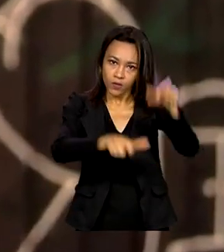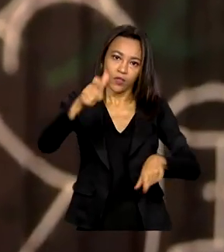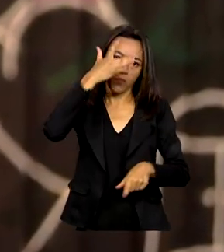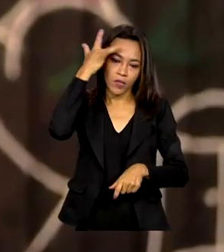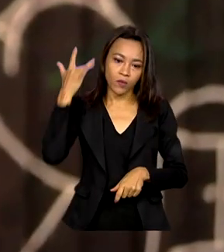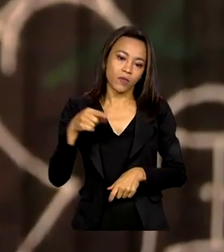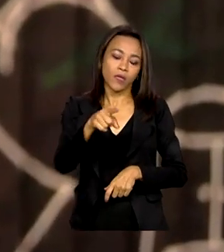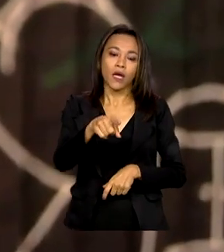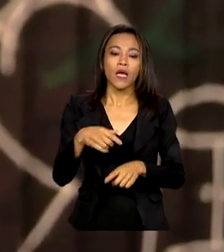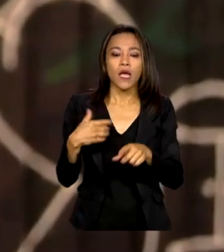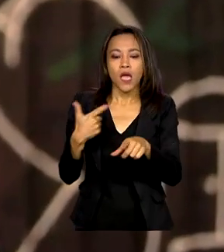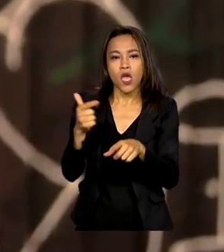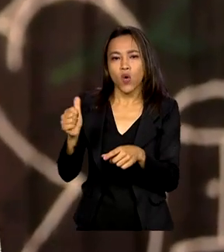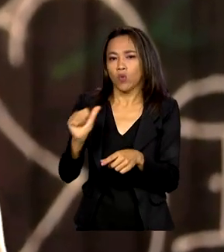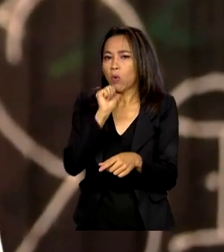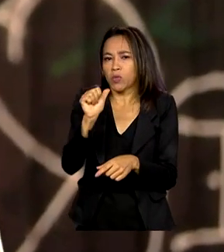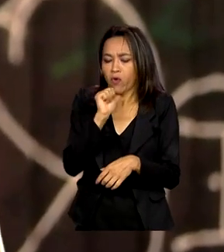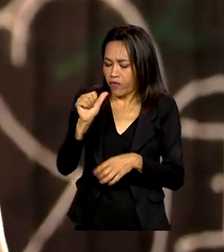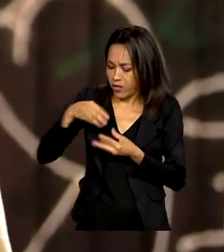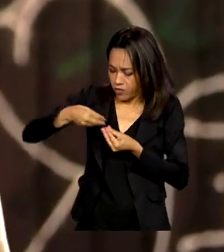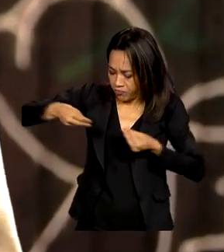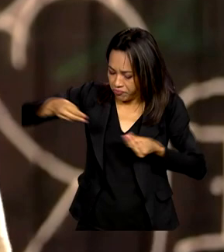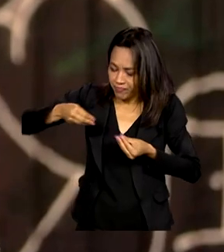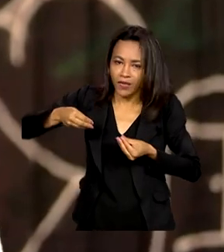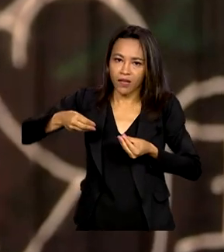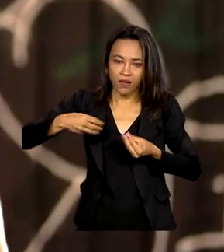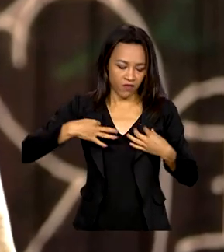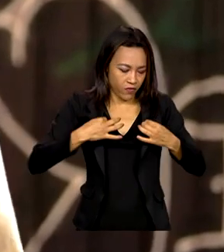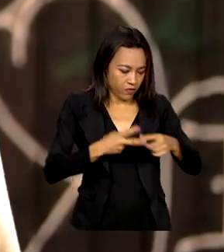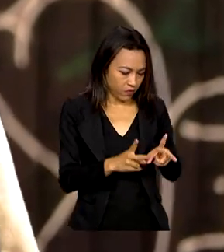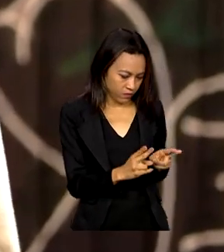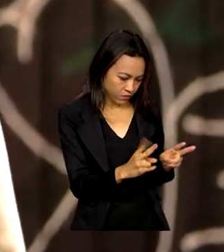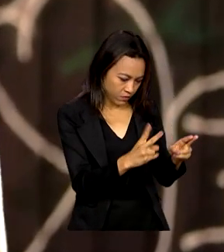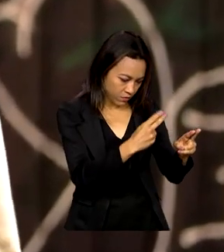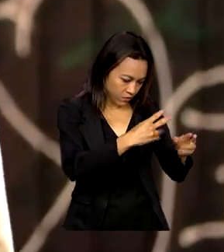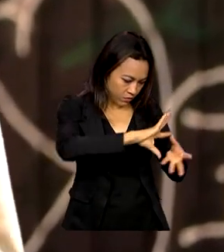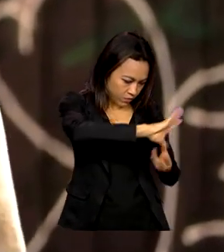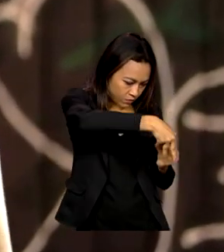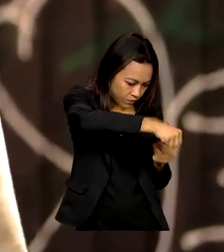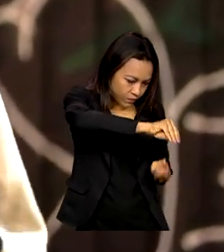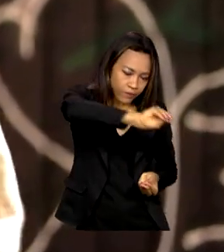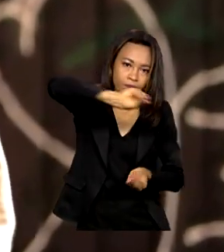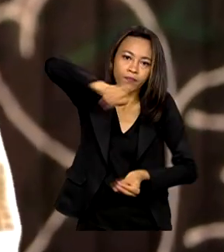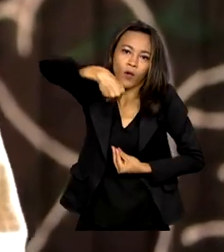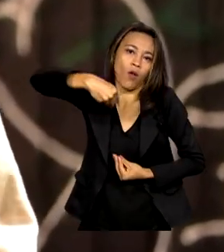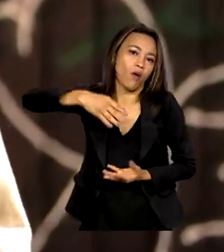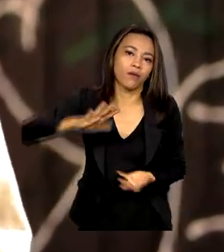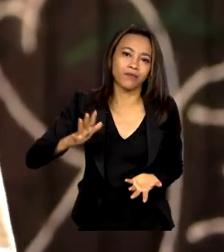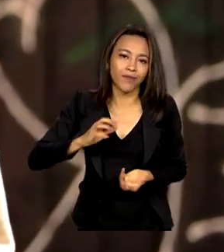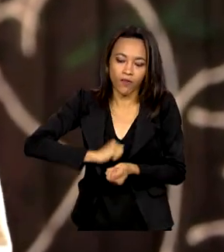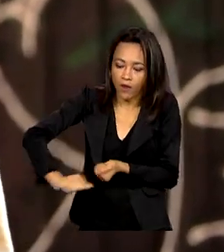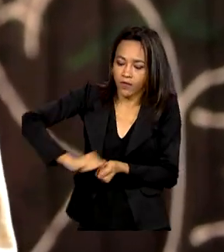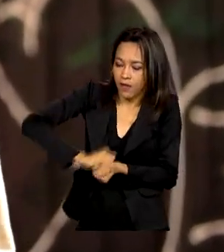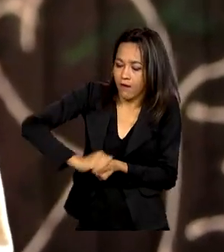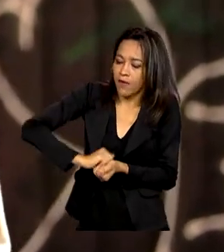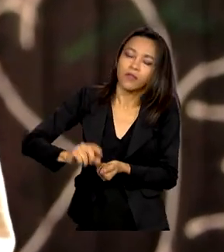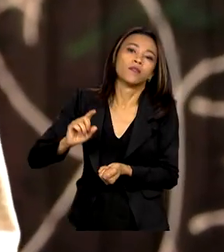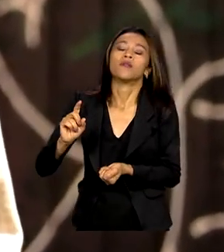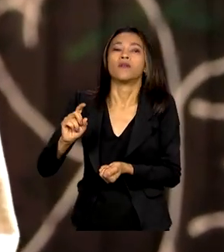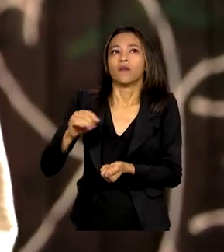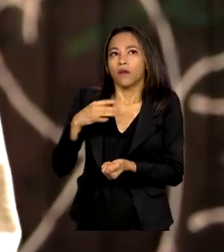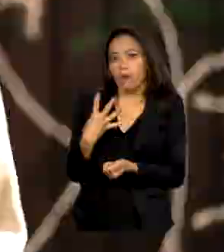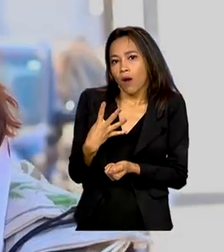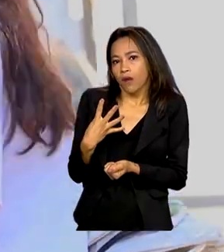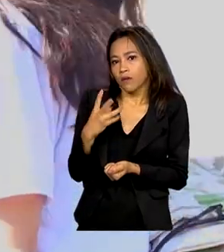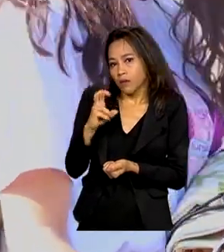absorvente, eu corto umas roupas que meu filho não usa mais, aí eu corto e faço de paninho, colocando, aí eu vou lavando, aí eu corto tipo 4,